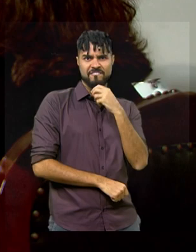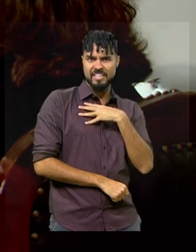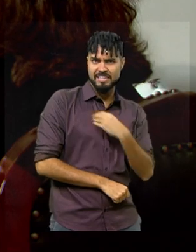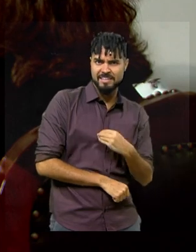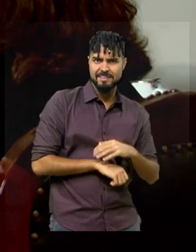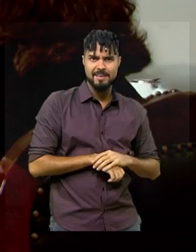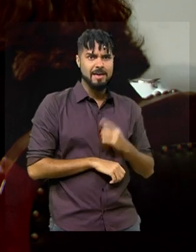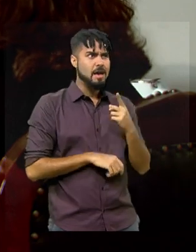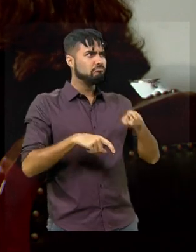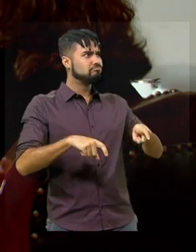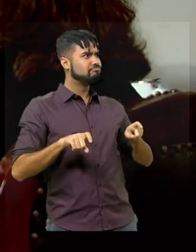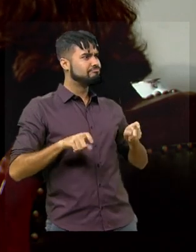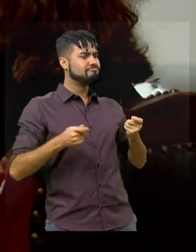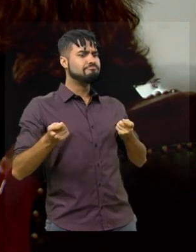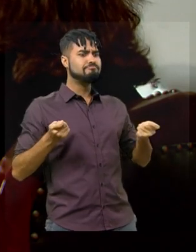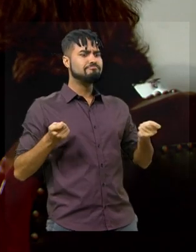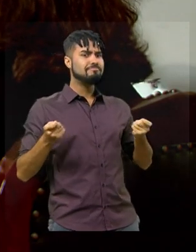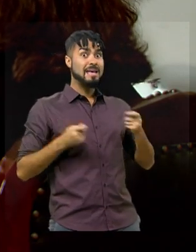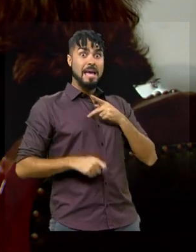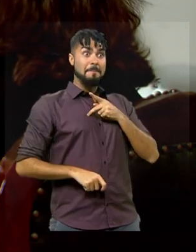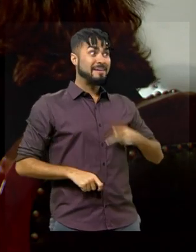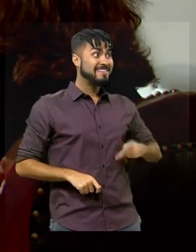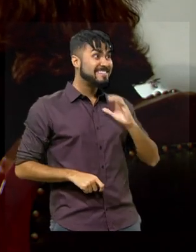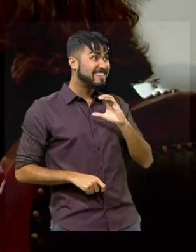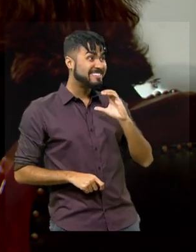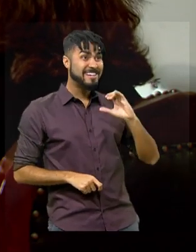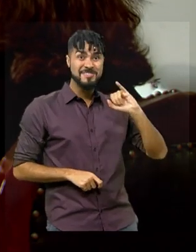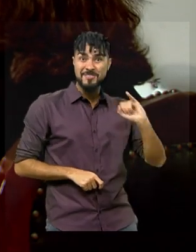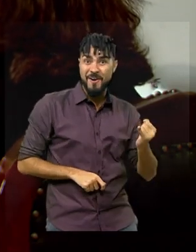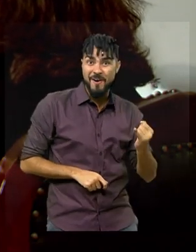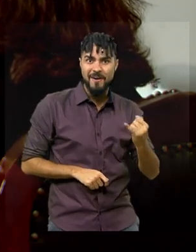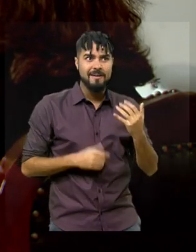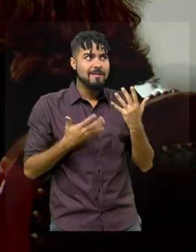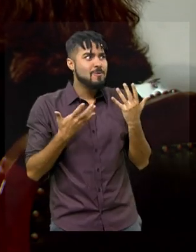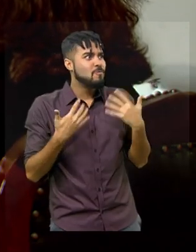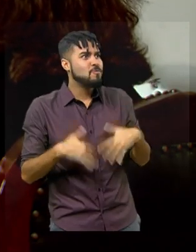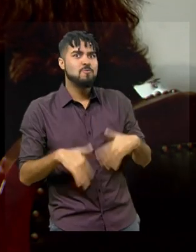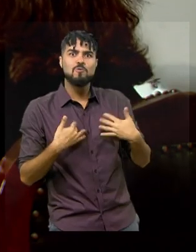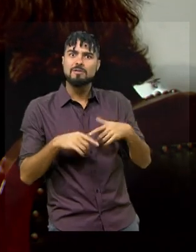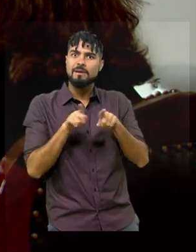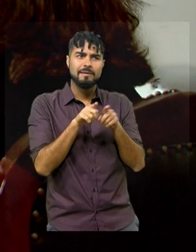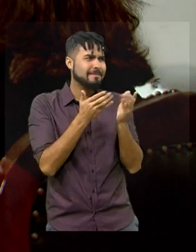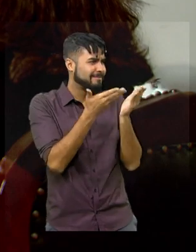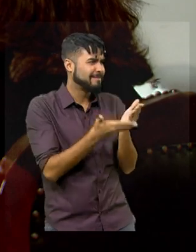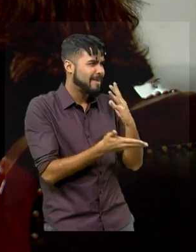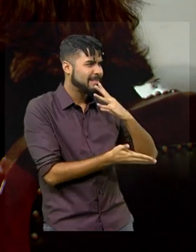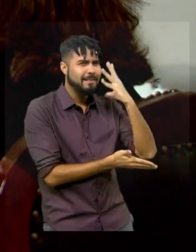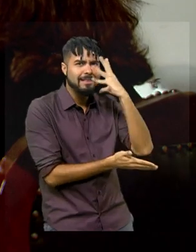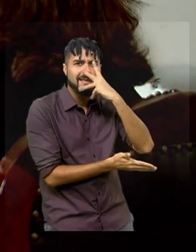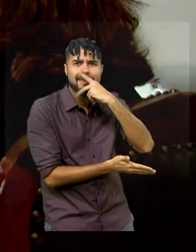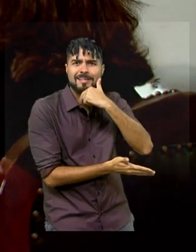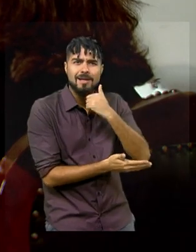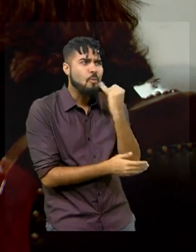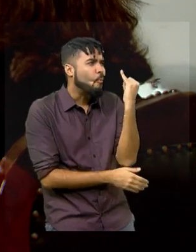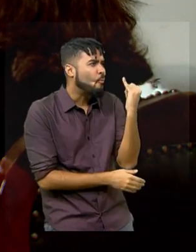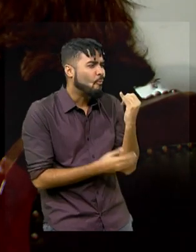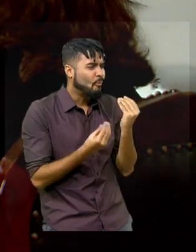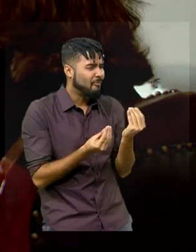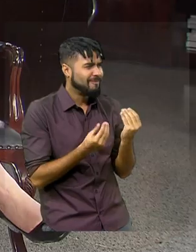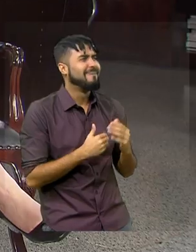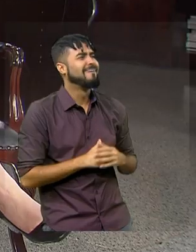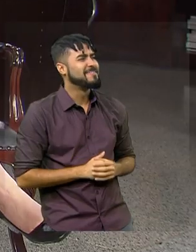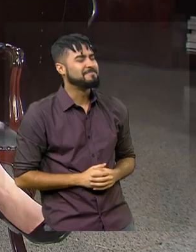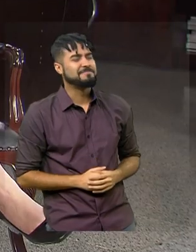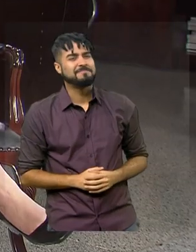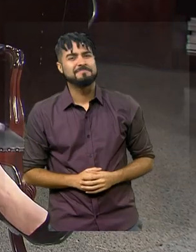mandato para administrar aqui dentro, uma presidência de CCJ. E, assim, continua maravilhosa, linda, está mazérrima.